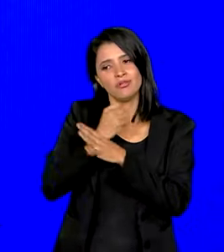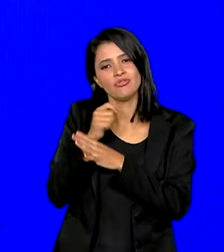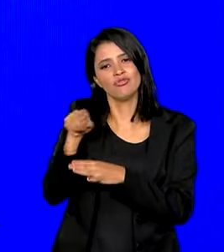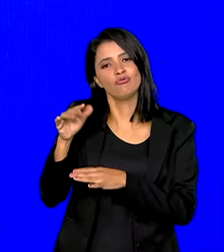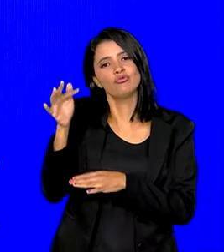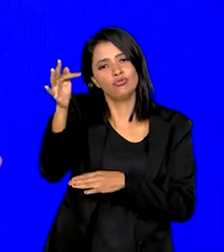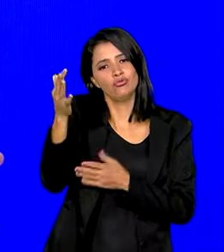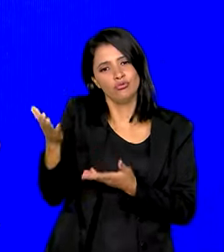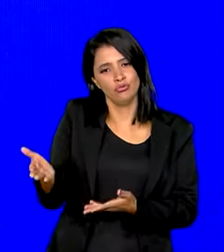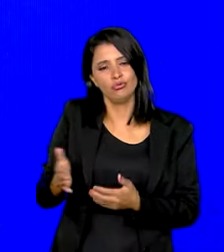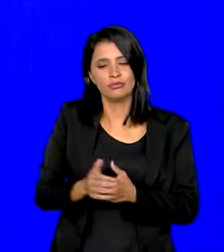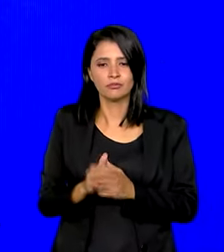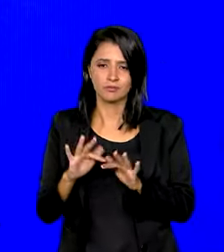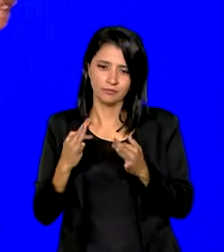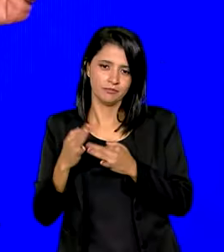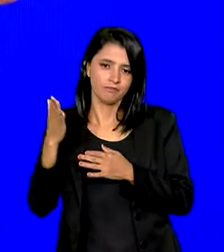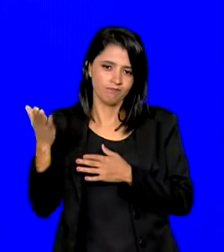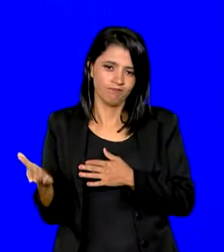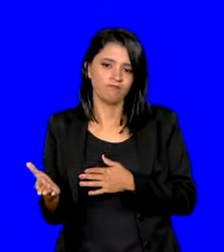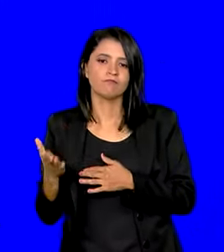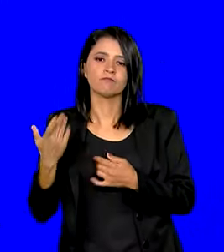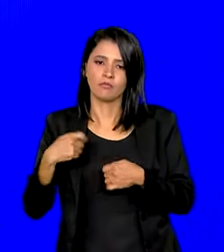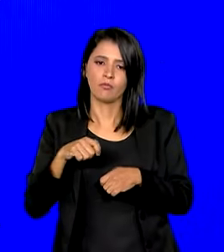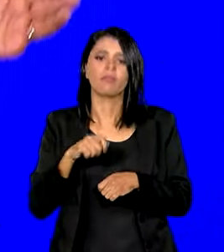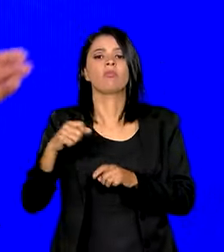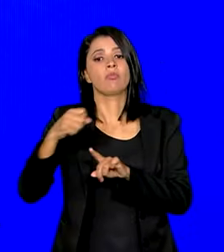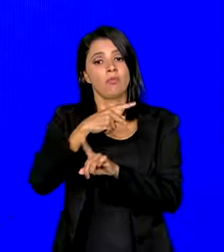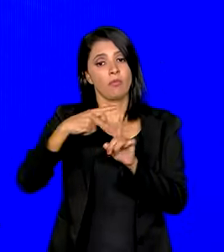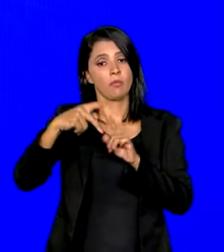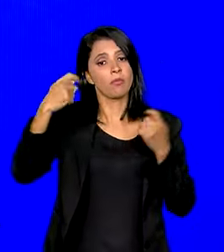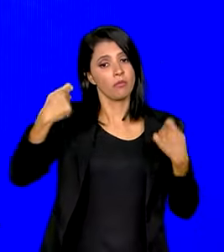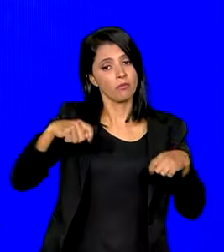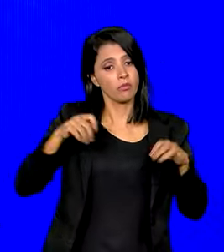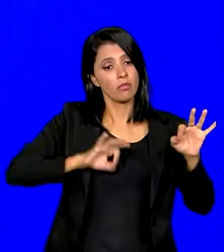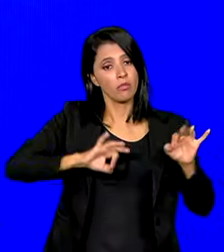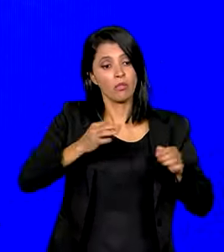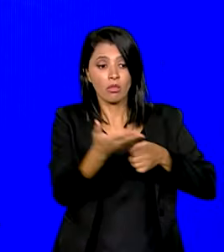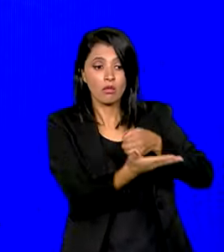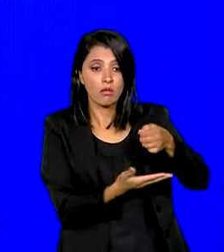desse futuro. E por isso a Previdência precisa se calçar para ter recurso.